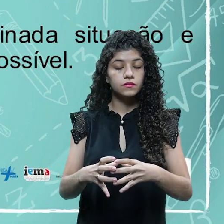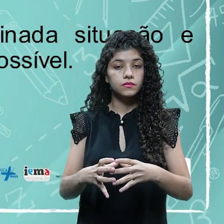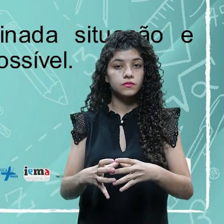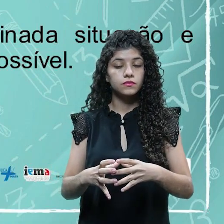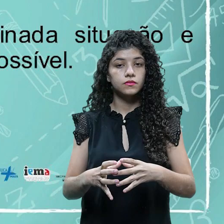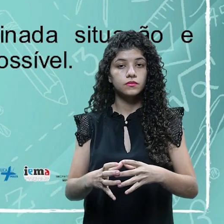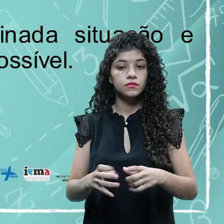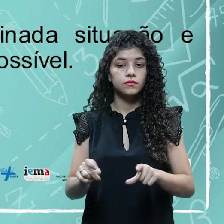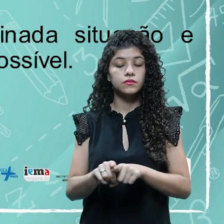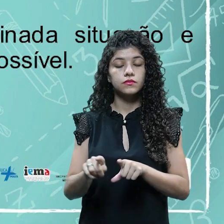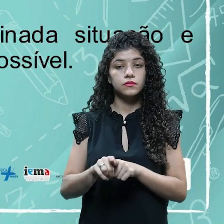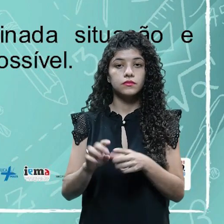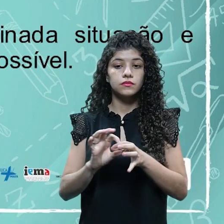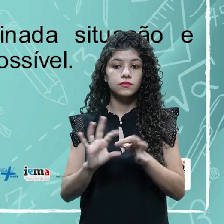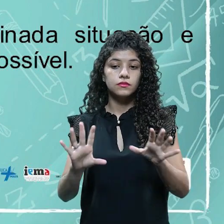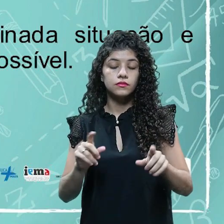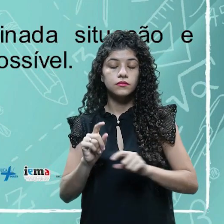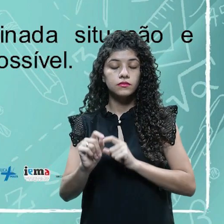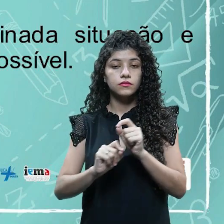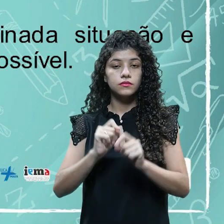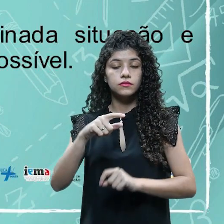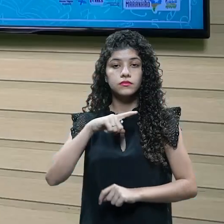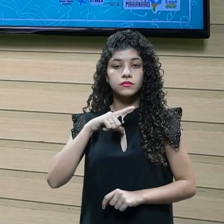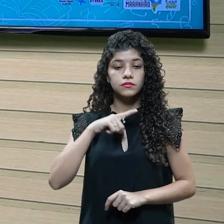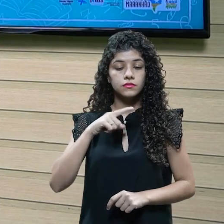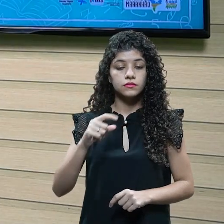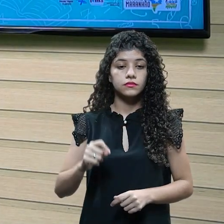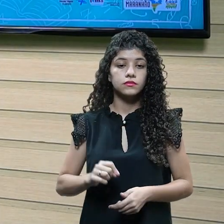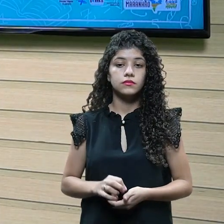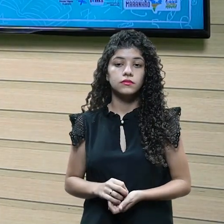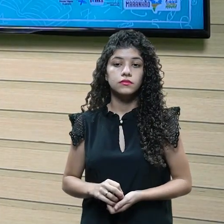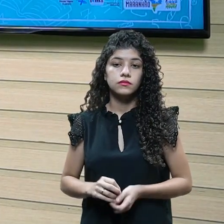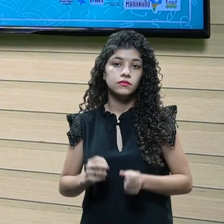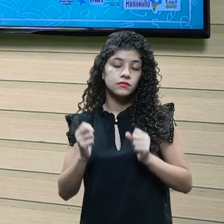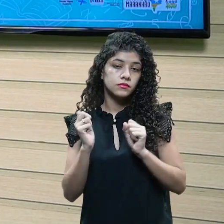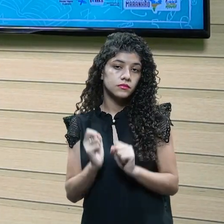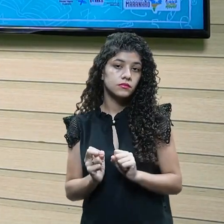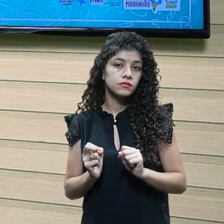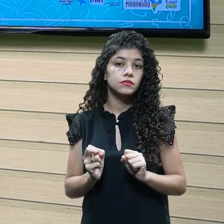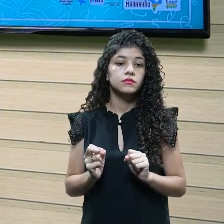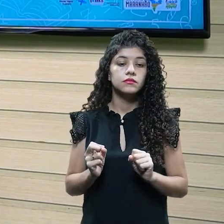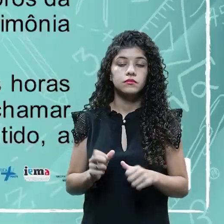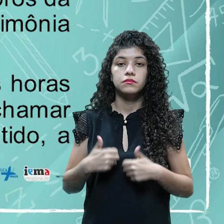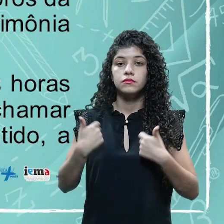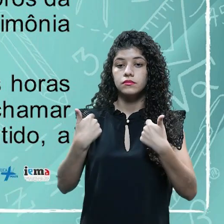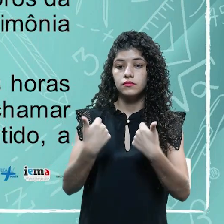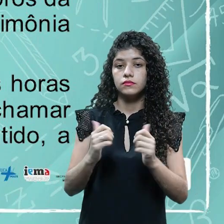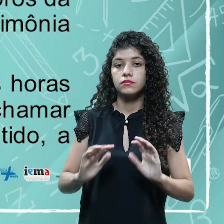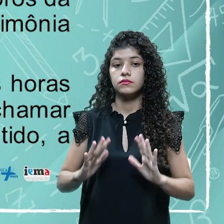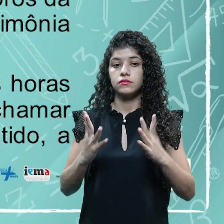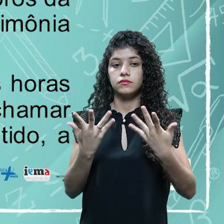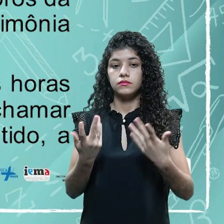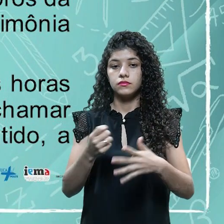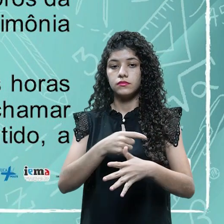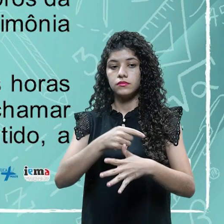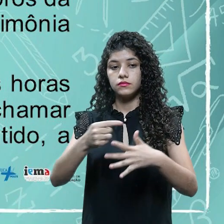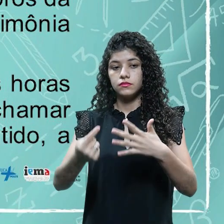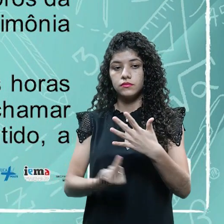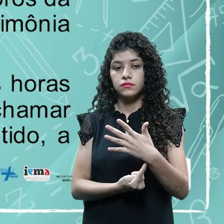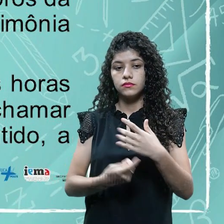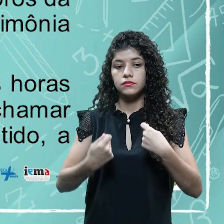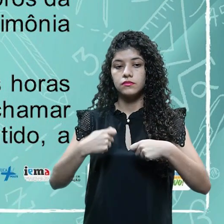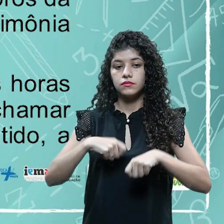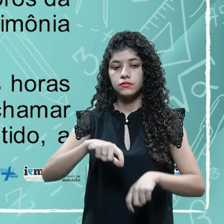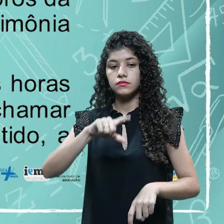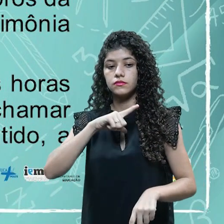E permitem que tome uma direção, tanto quanto possível, né? Positiva do evento. Os elementos que a gente tem que